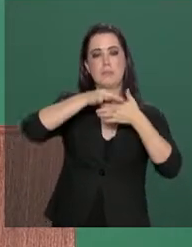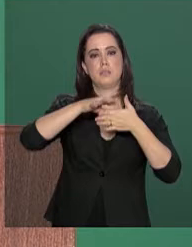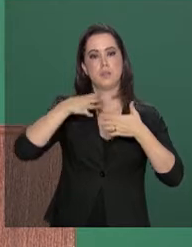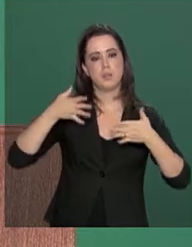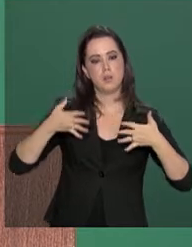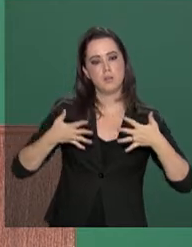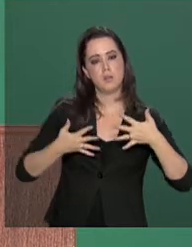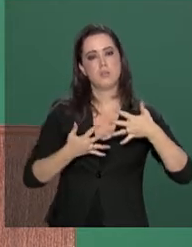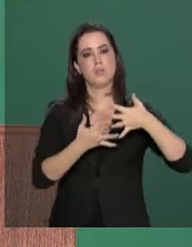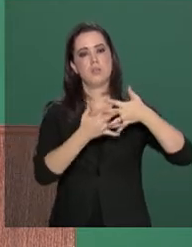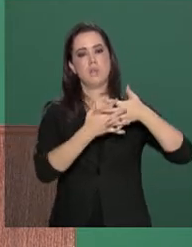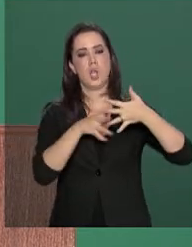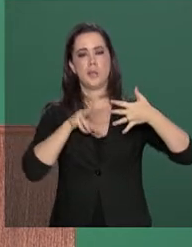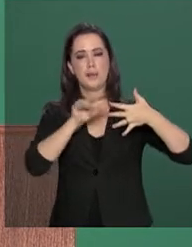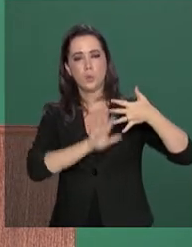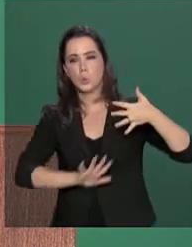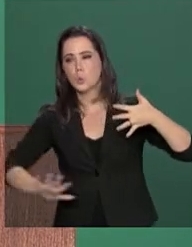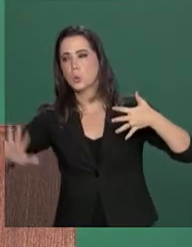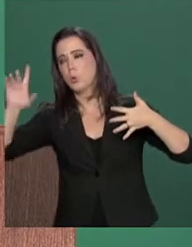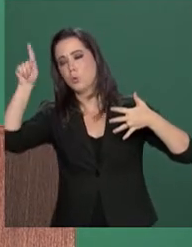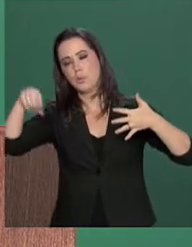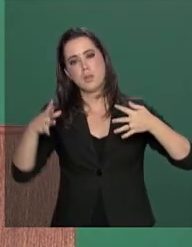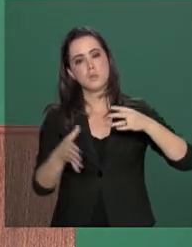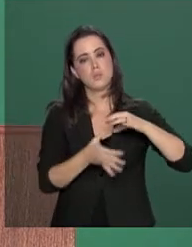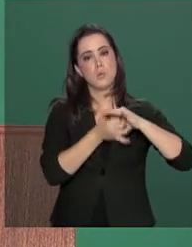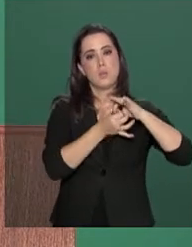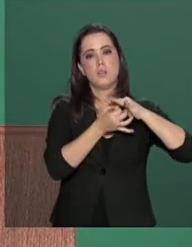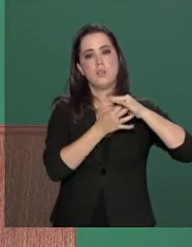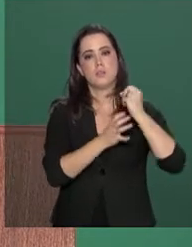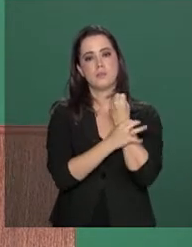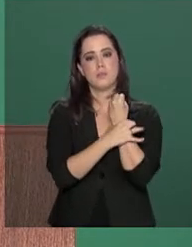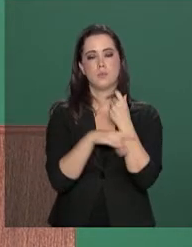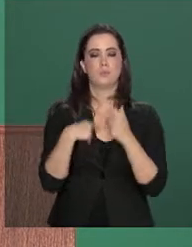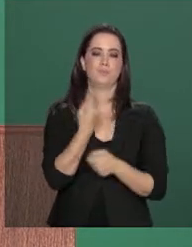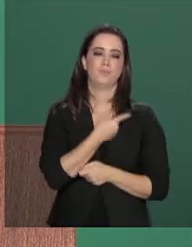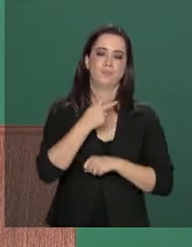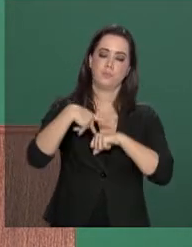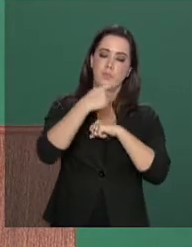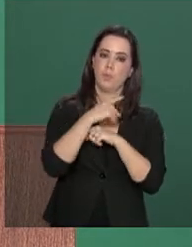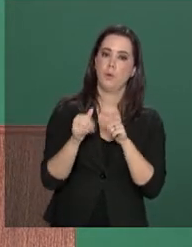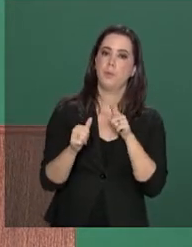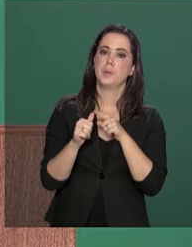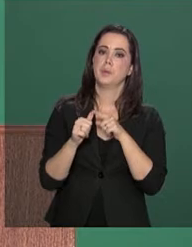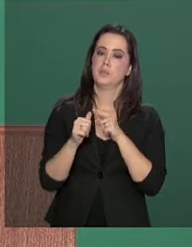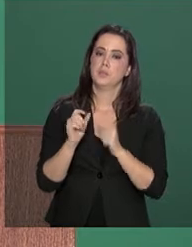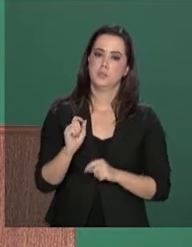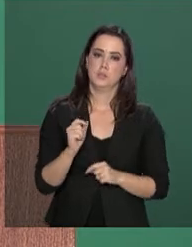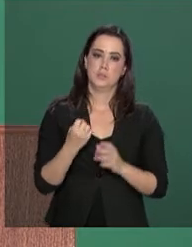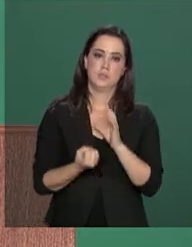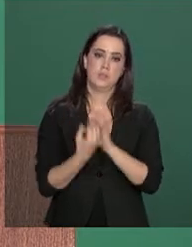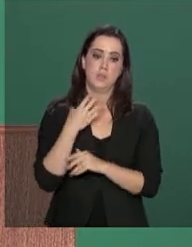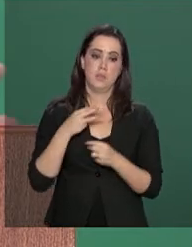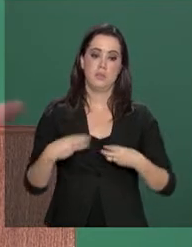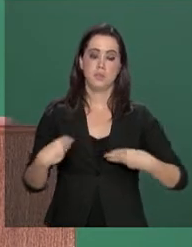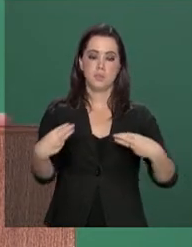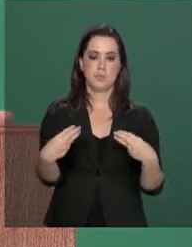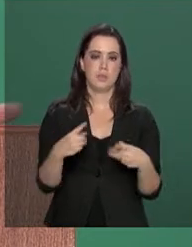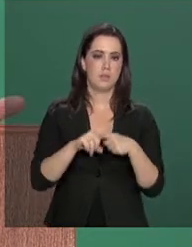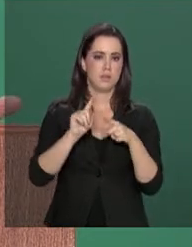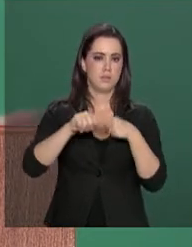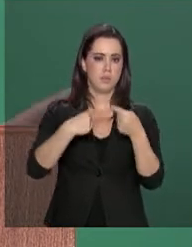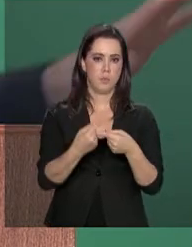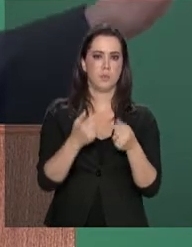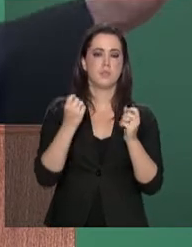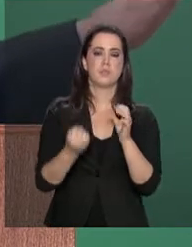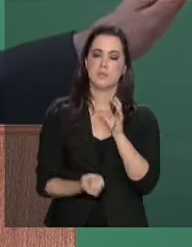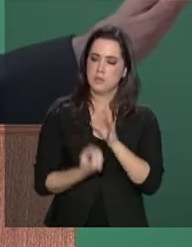integrar todo o setor de segurança pública no nosso país. Em primeiro lugar, criando o Ministério, mas em seguida